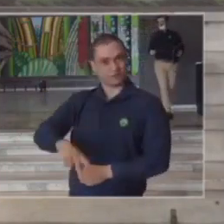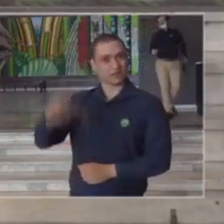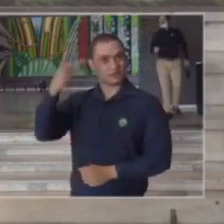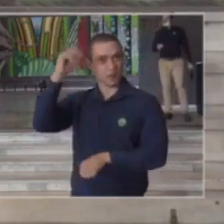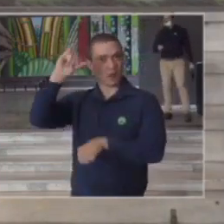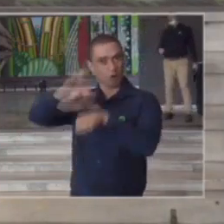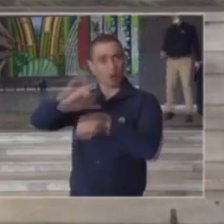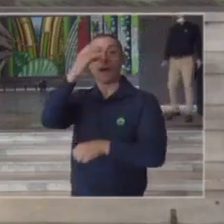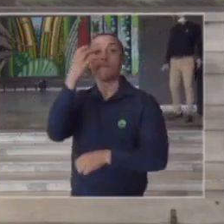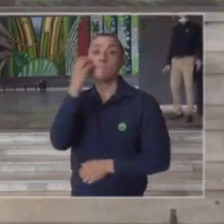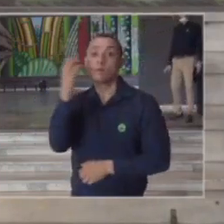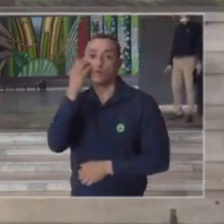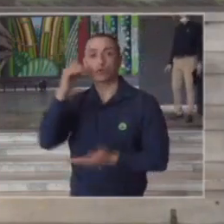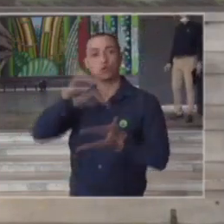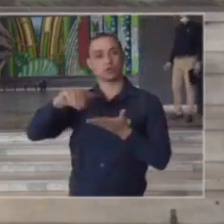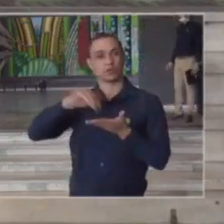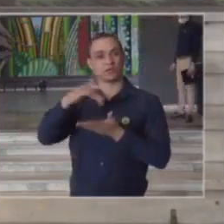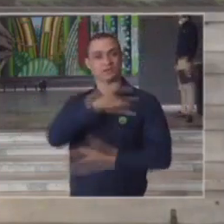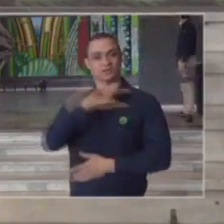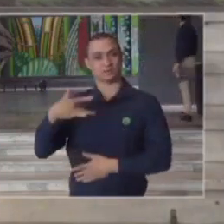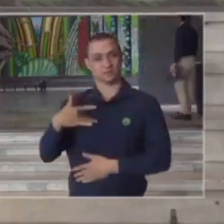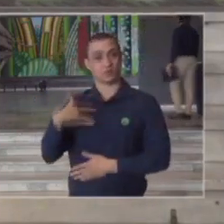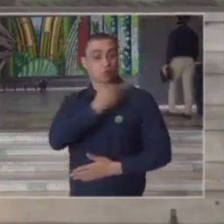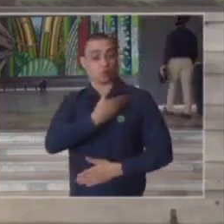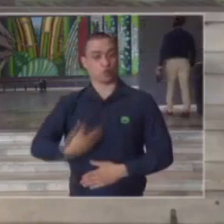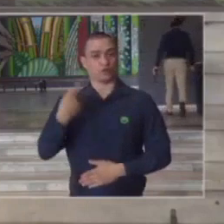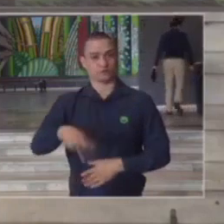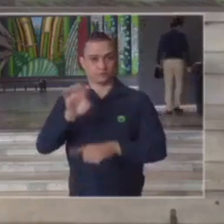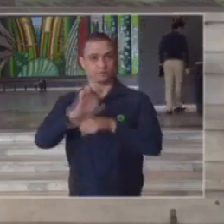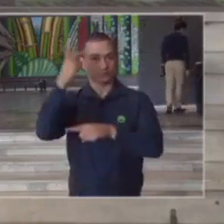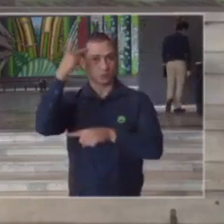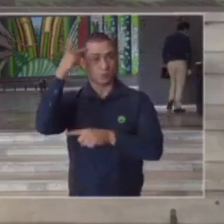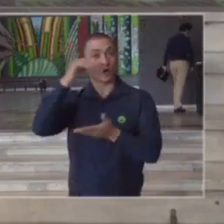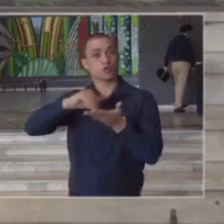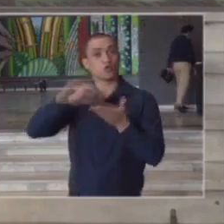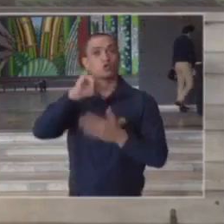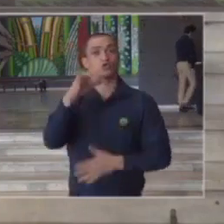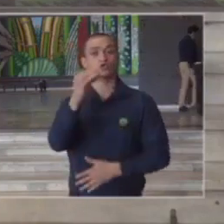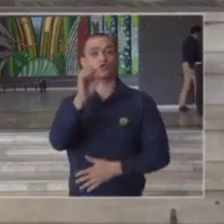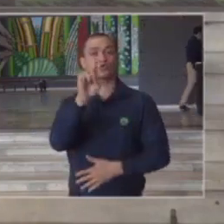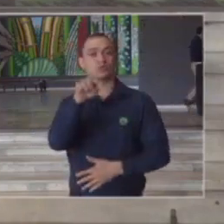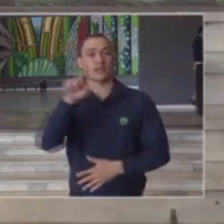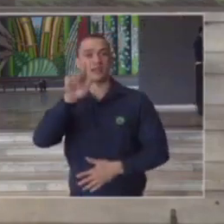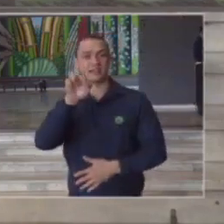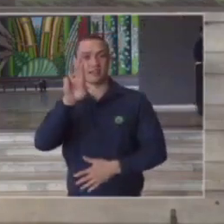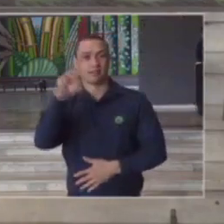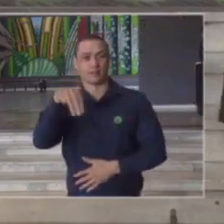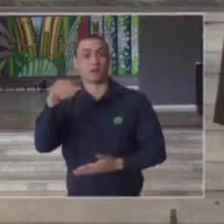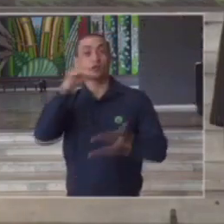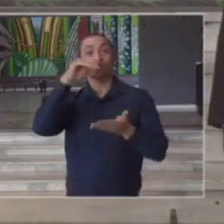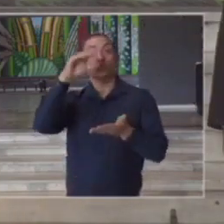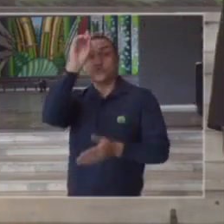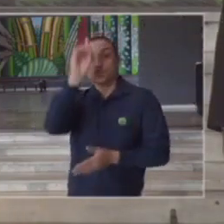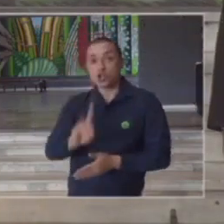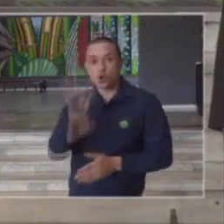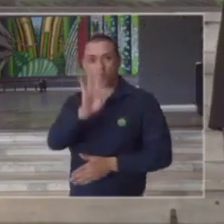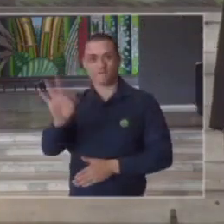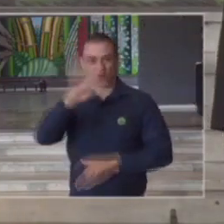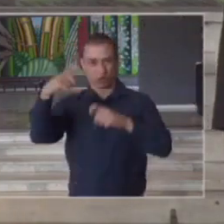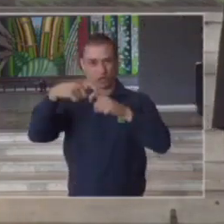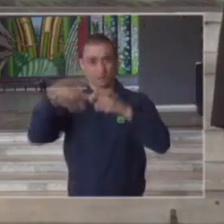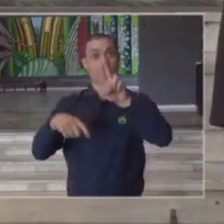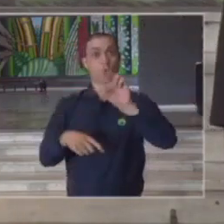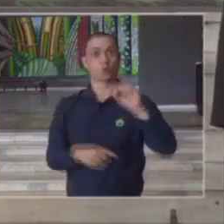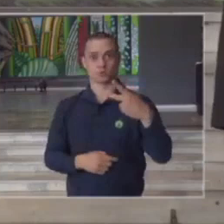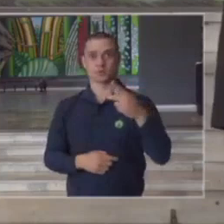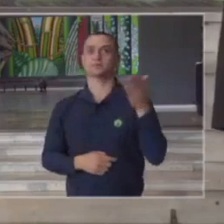o secretário de saúde do governo do estado de São Paulo José Henrique Guerman o diretor da faculdade de medicina da universidade de São